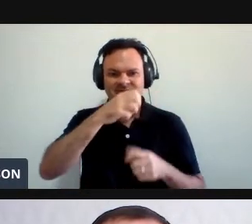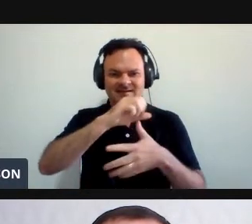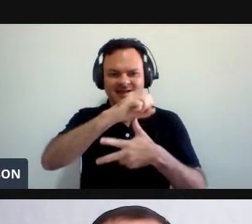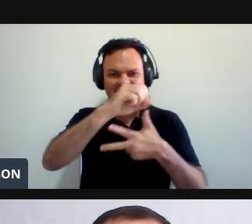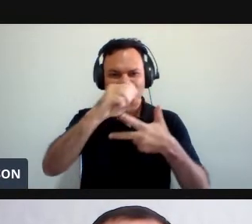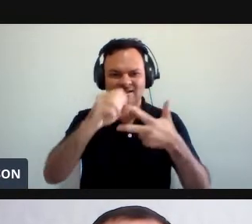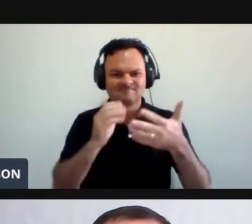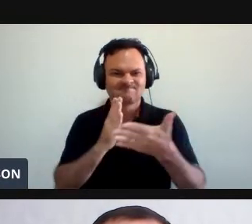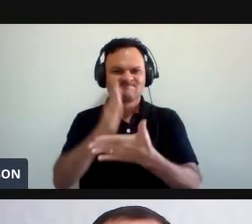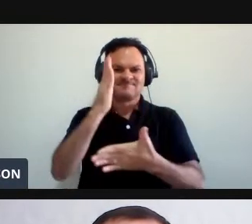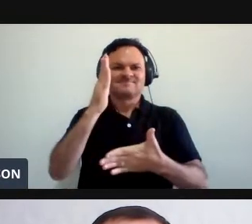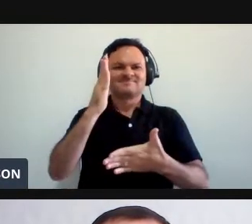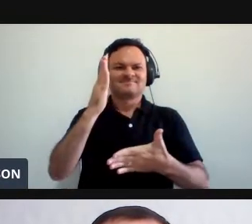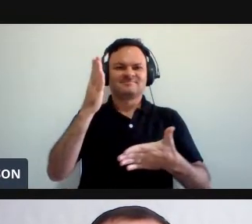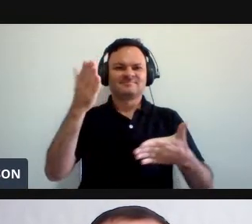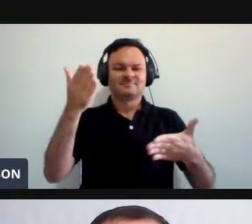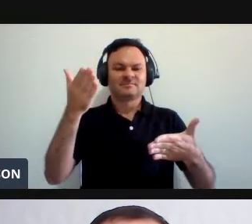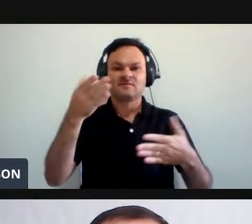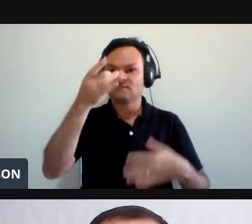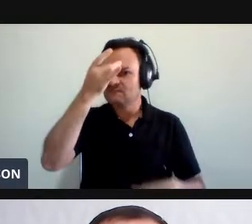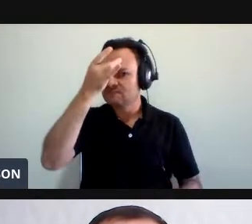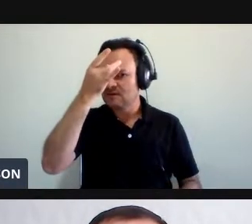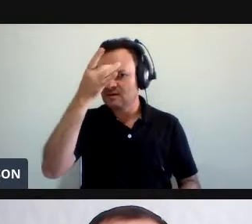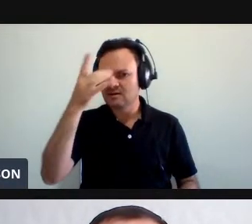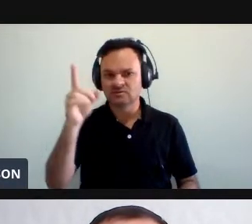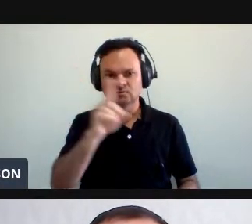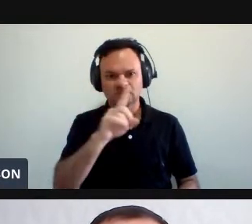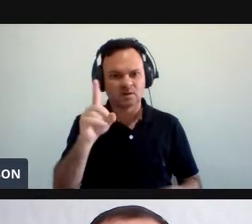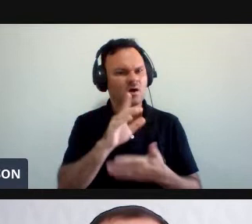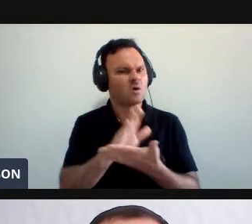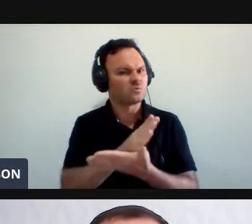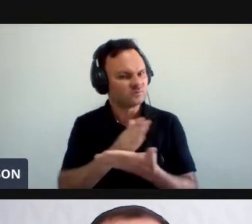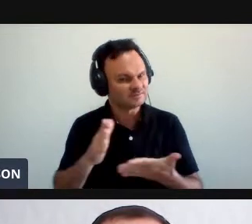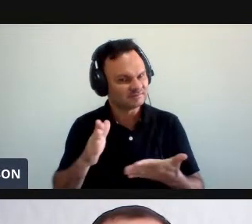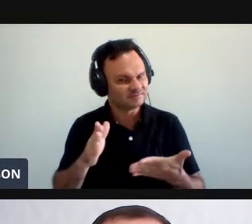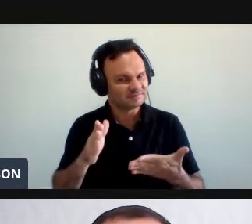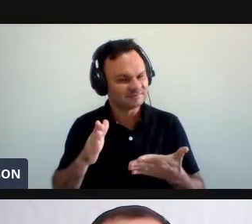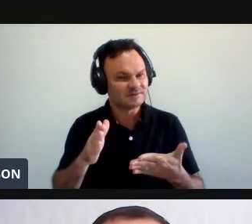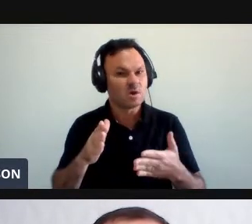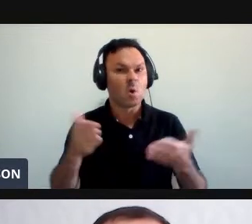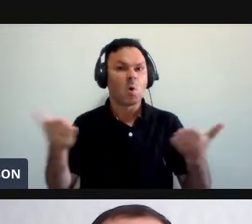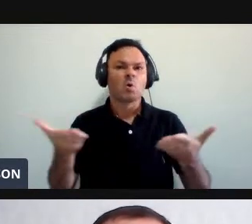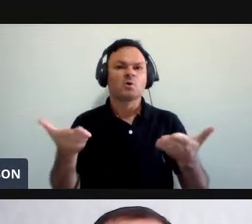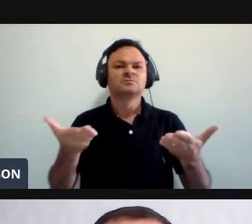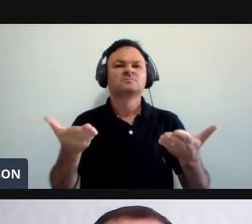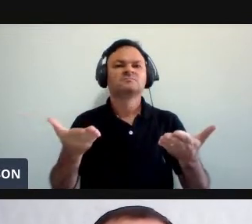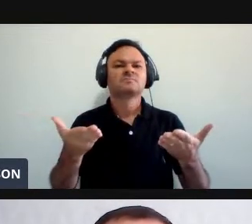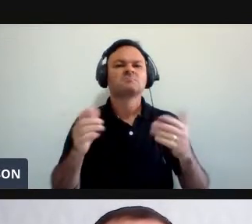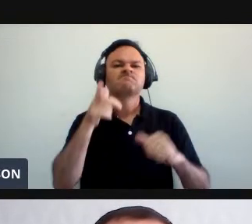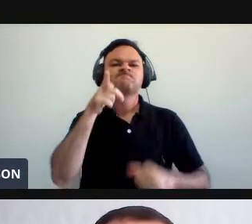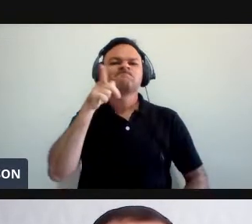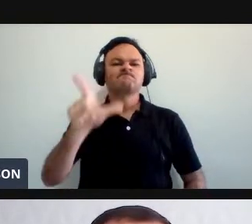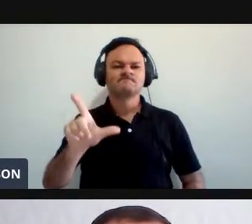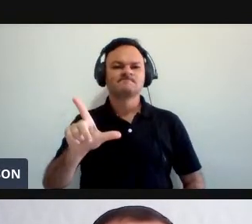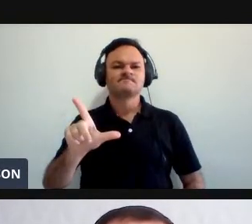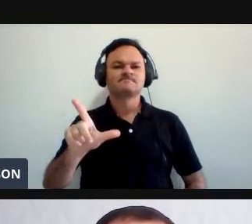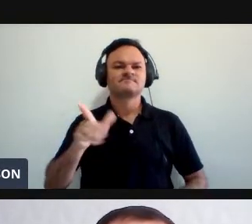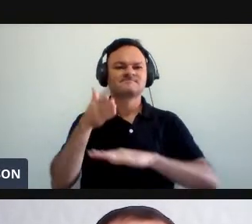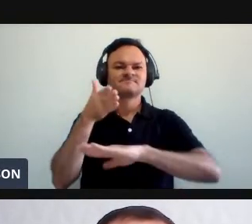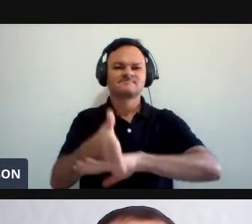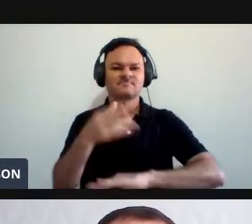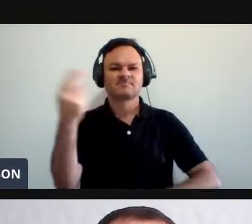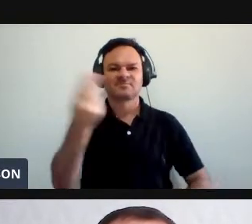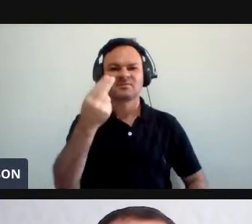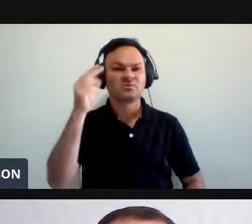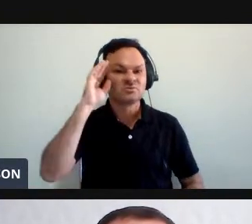caminho que para muitos não foi fácil Mas hoje vocês podem dizer Eu consegui Que seus